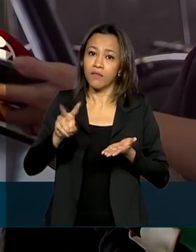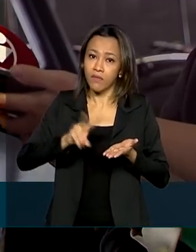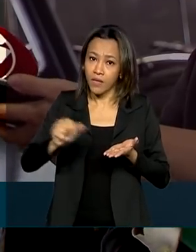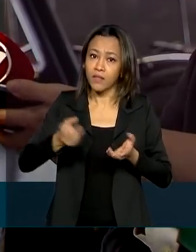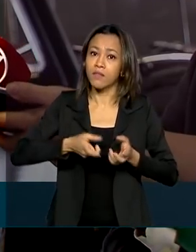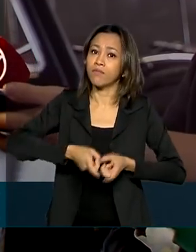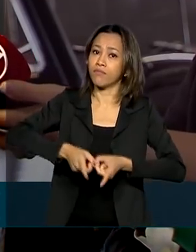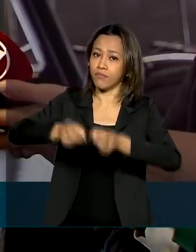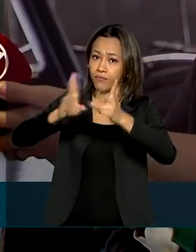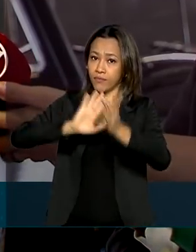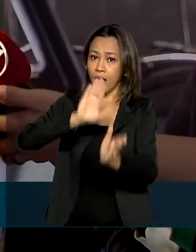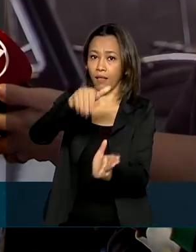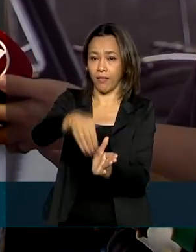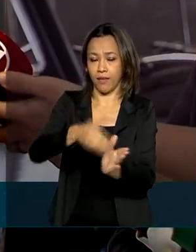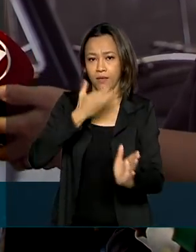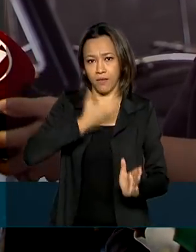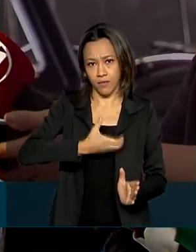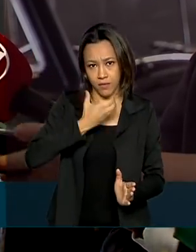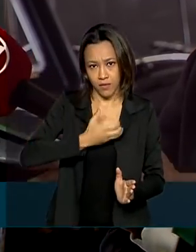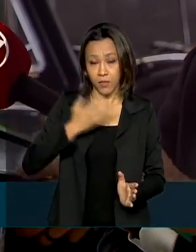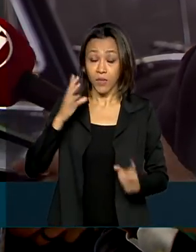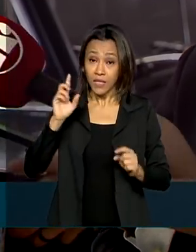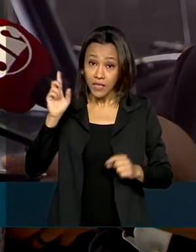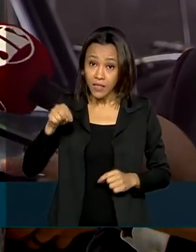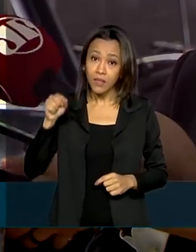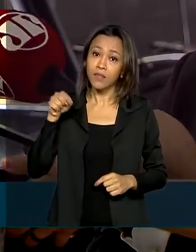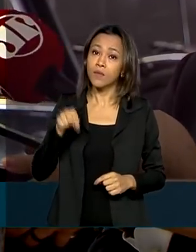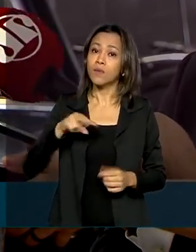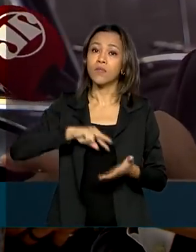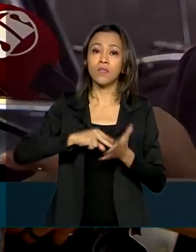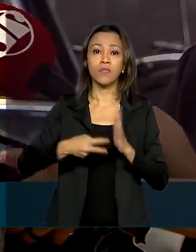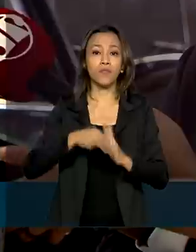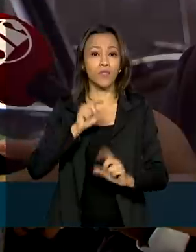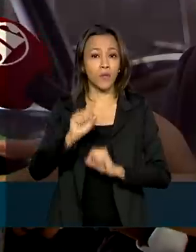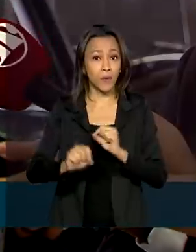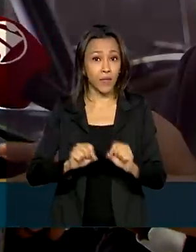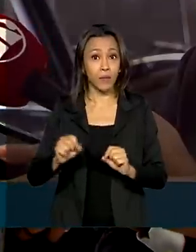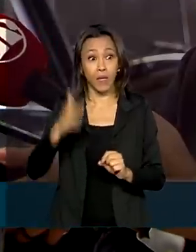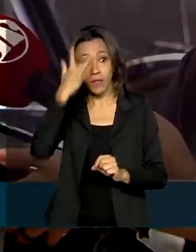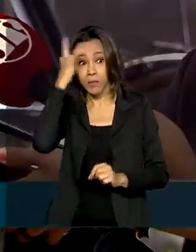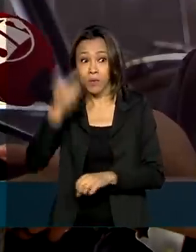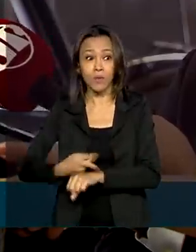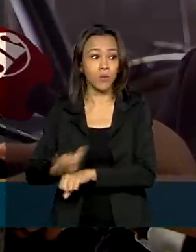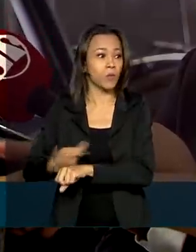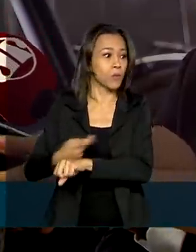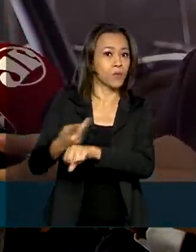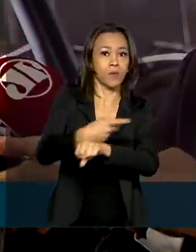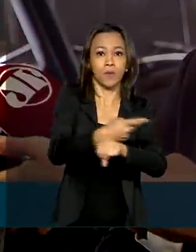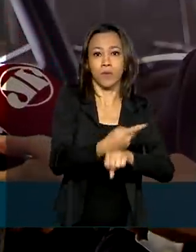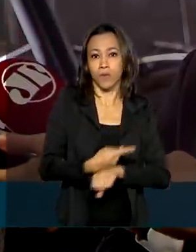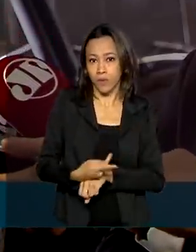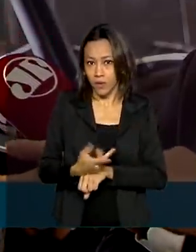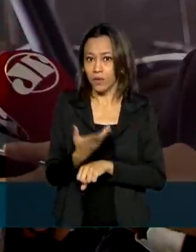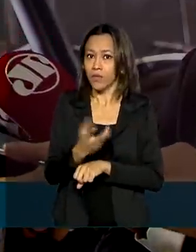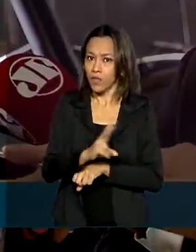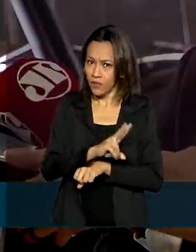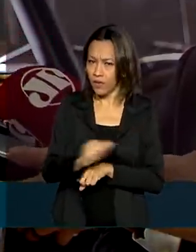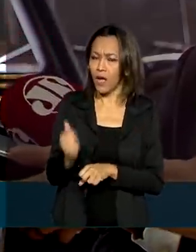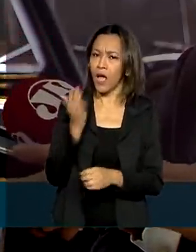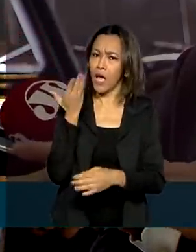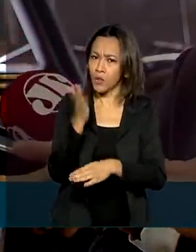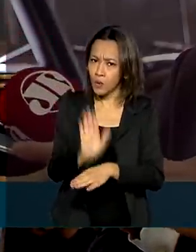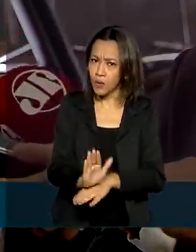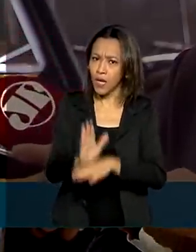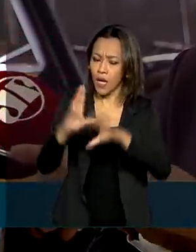dezembro. Isso já é uma sinalização do lado da oferta do produto, que vai ajudar a regular o